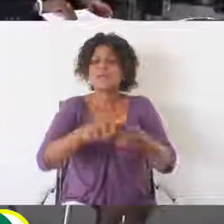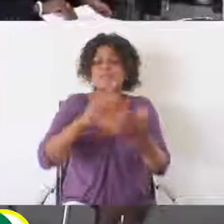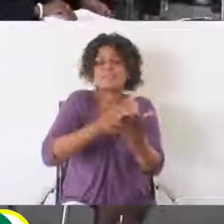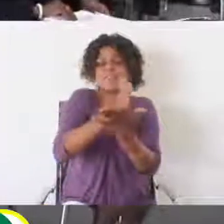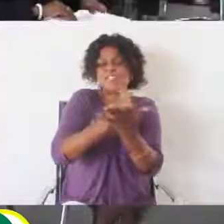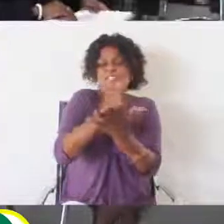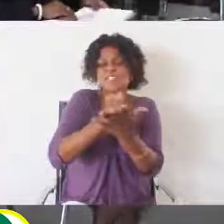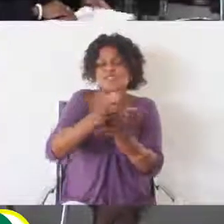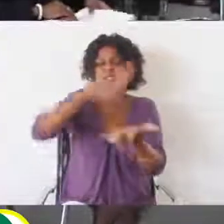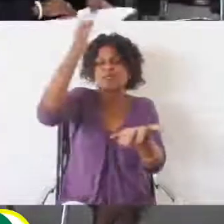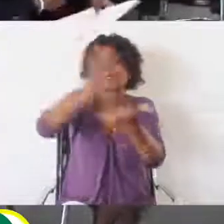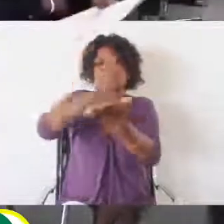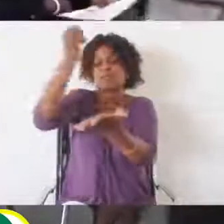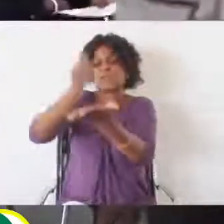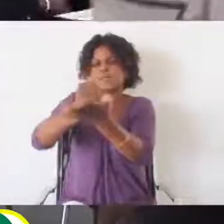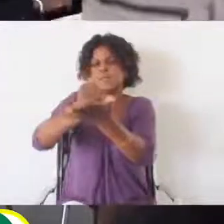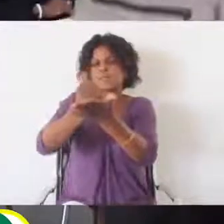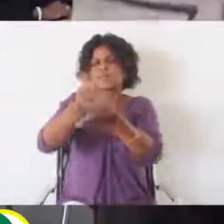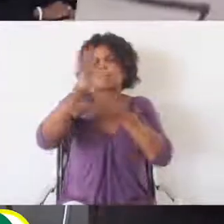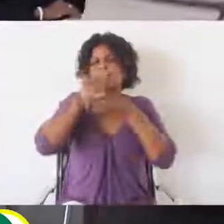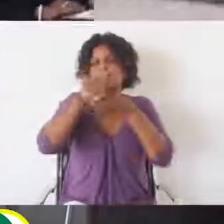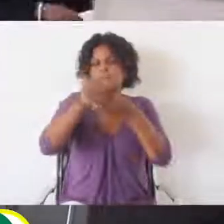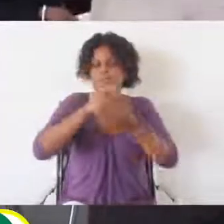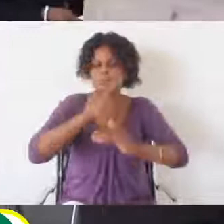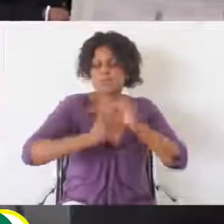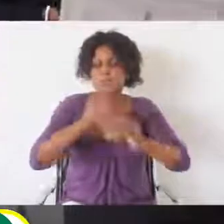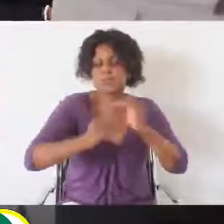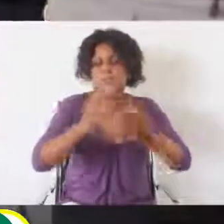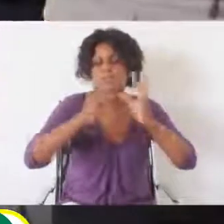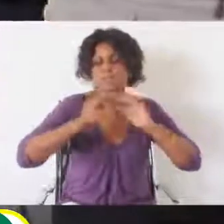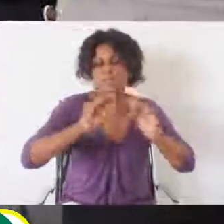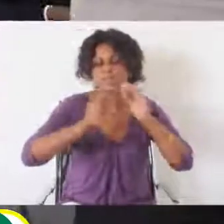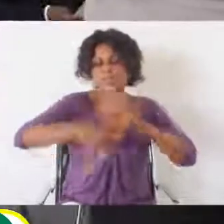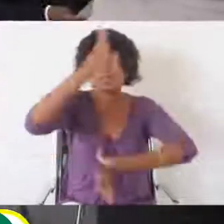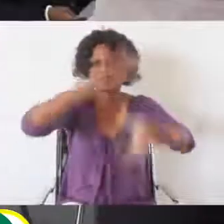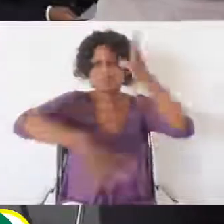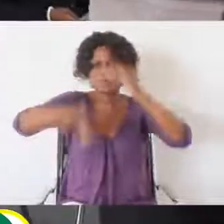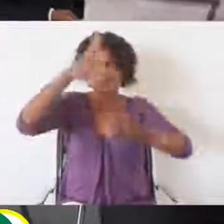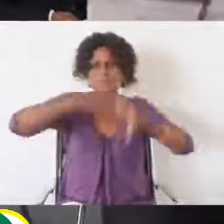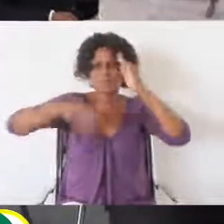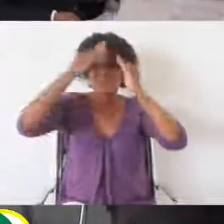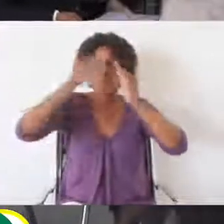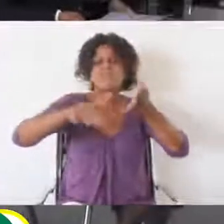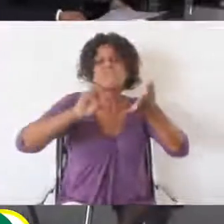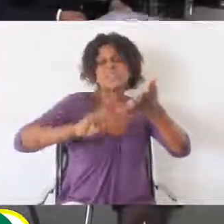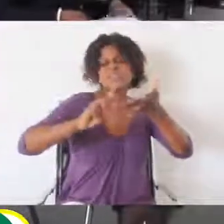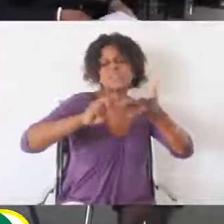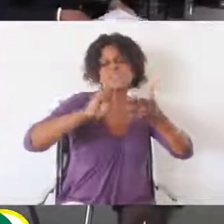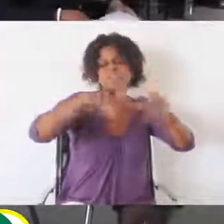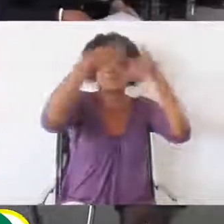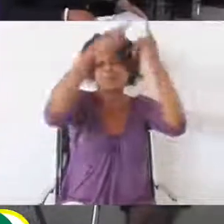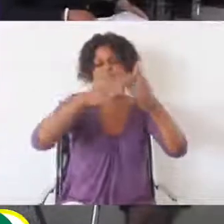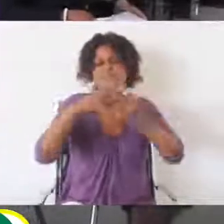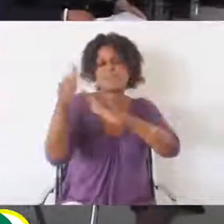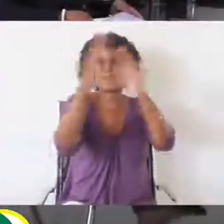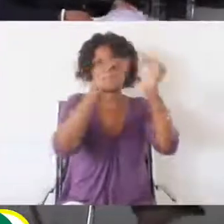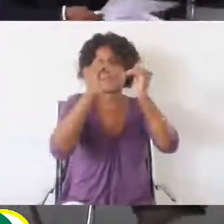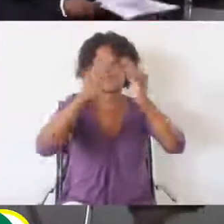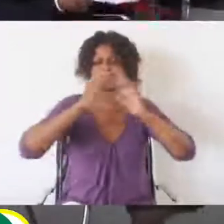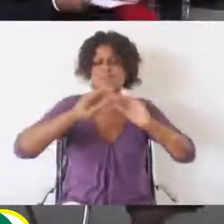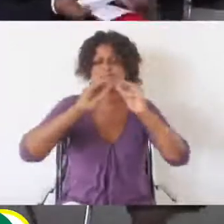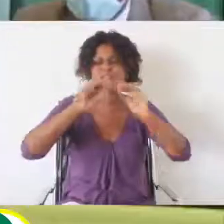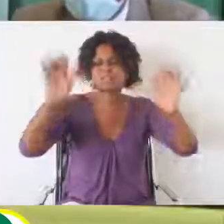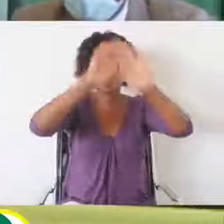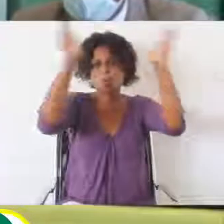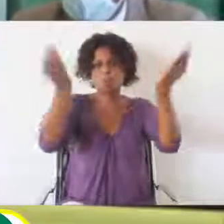professor Dr. Orlando Quilambo, defendeu que a educação à distância se constitui como uma oportunidade para concretizar-se a